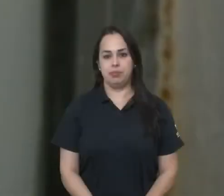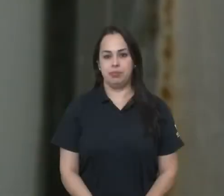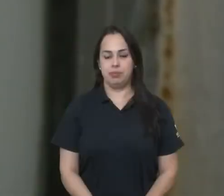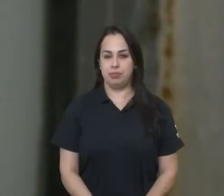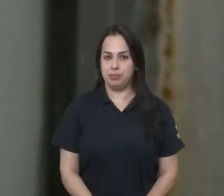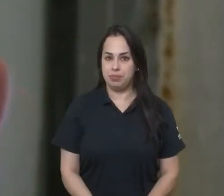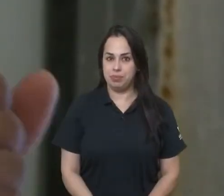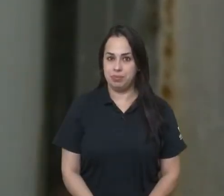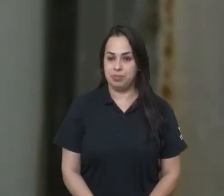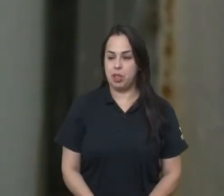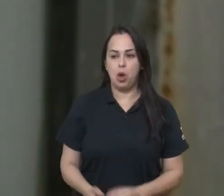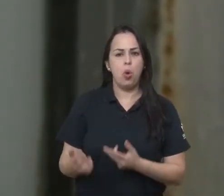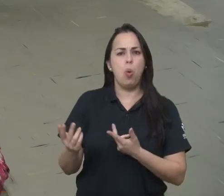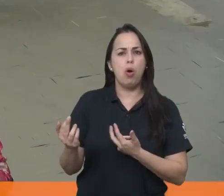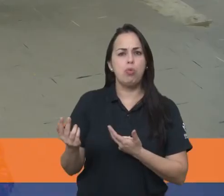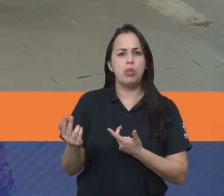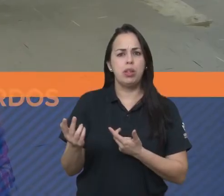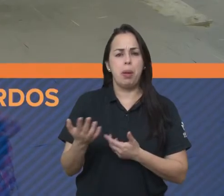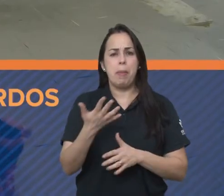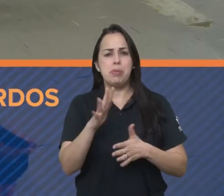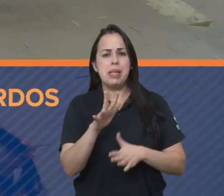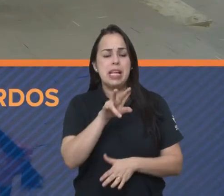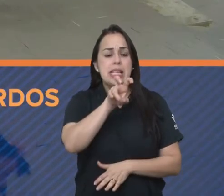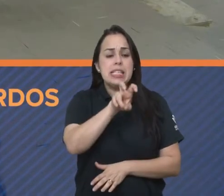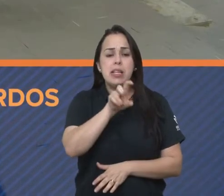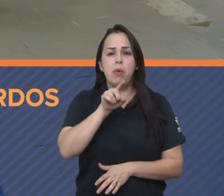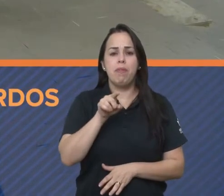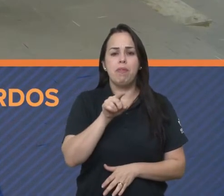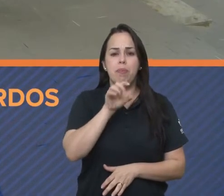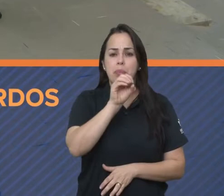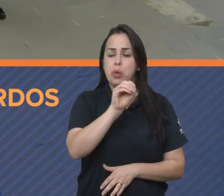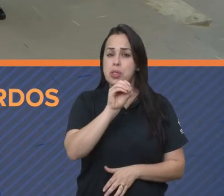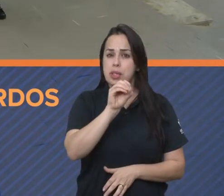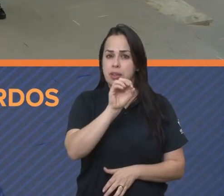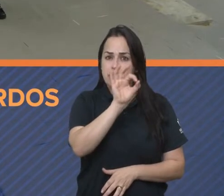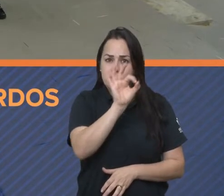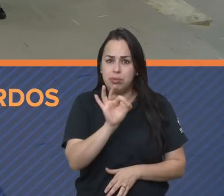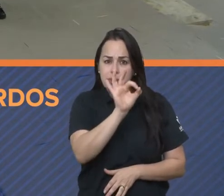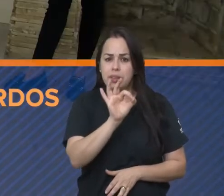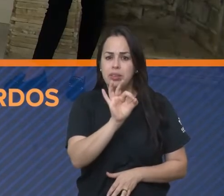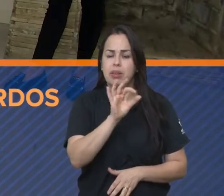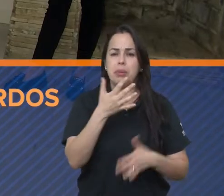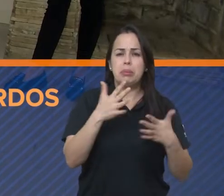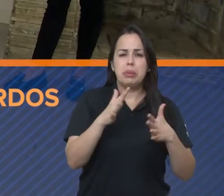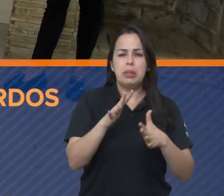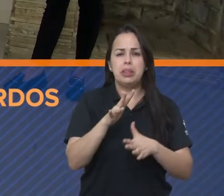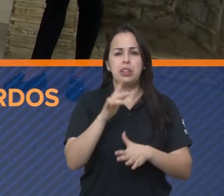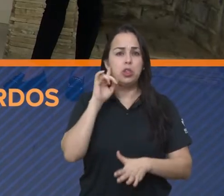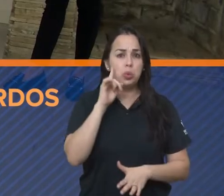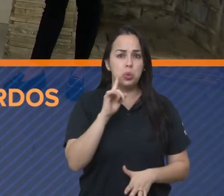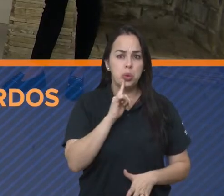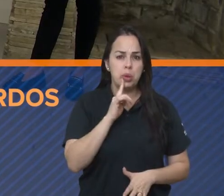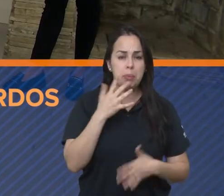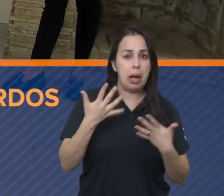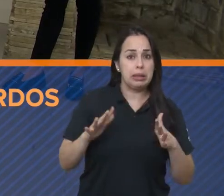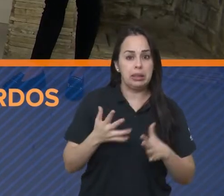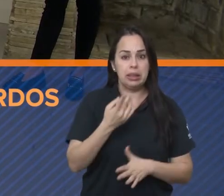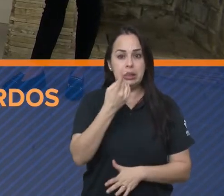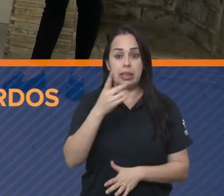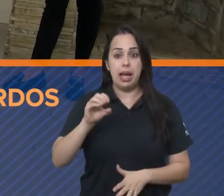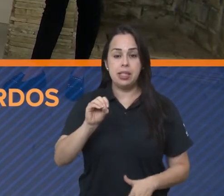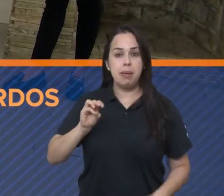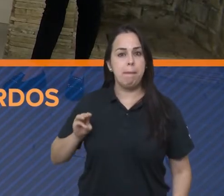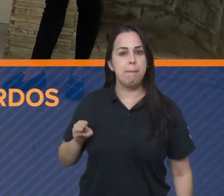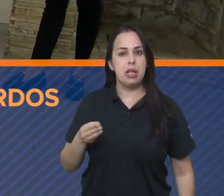Assim como o Diego, 5% da população brasileira são de surdos, o que corresponde a mais de 10